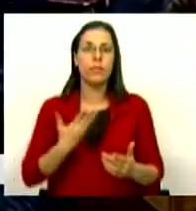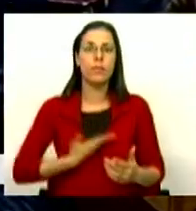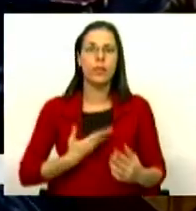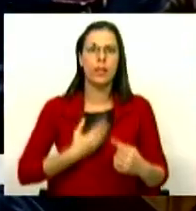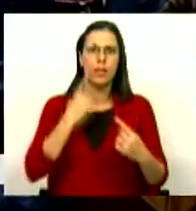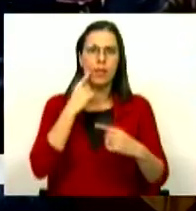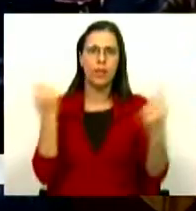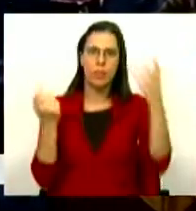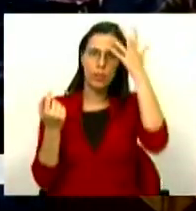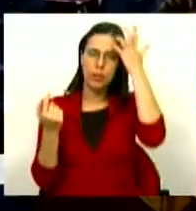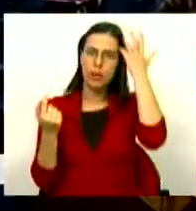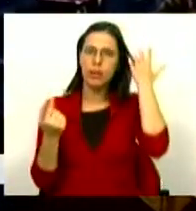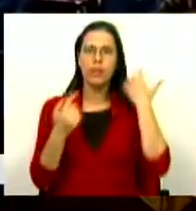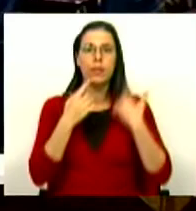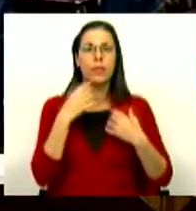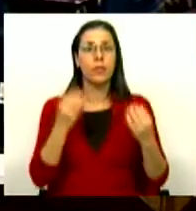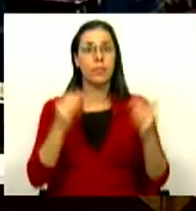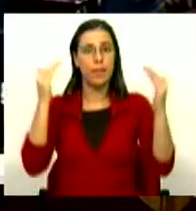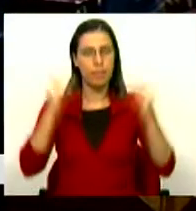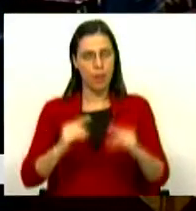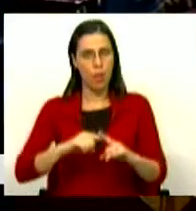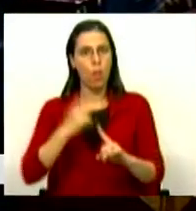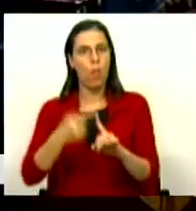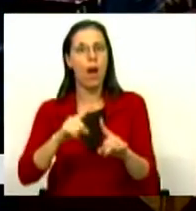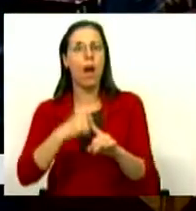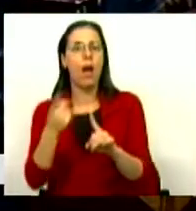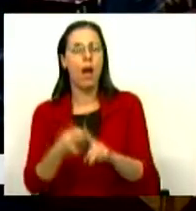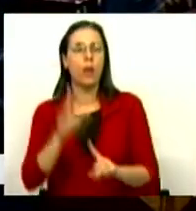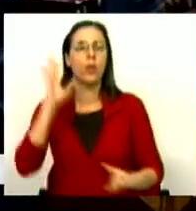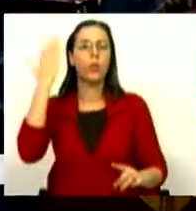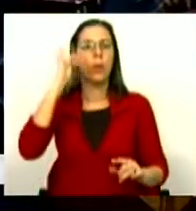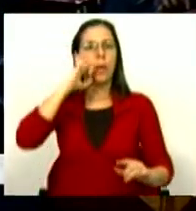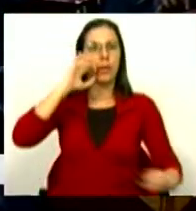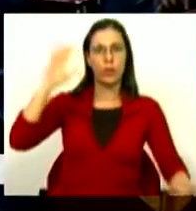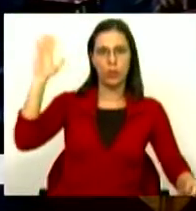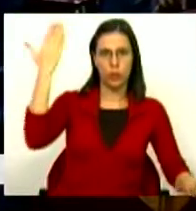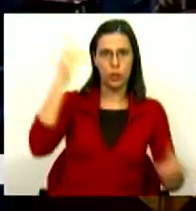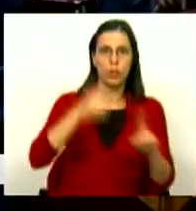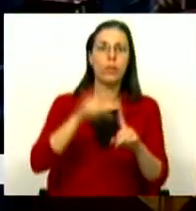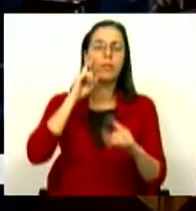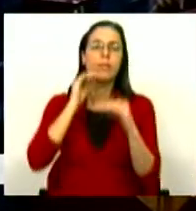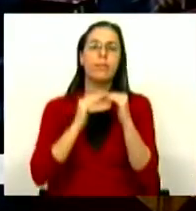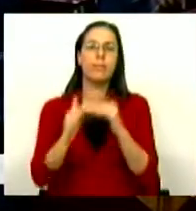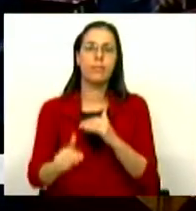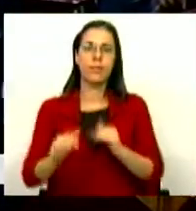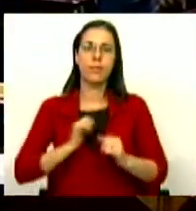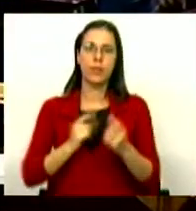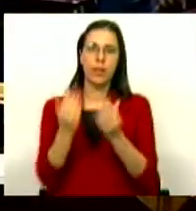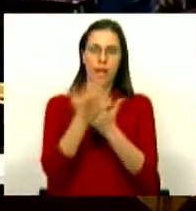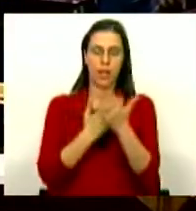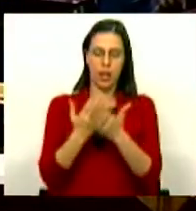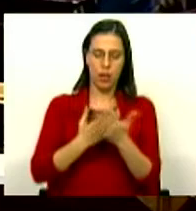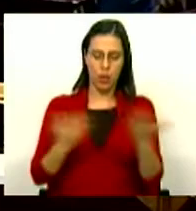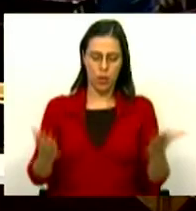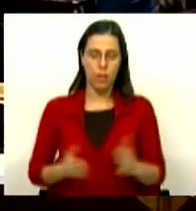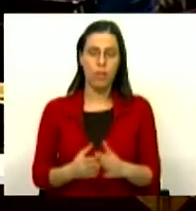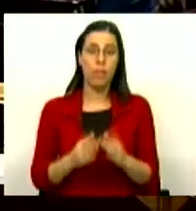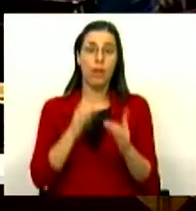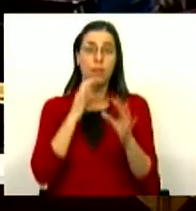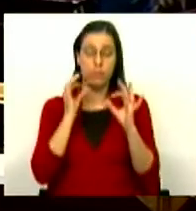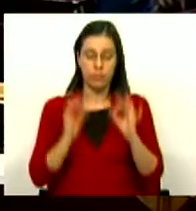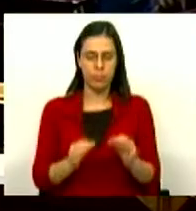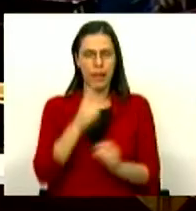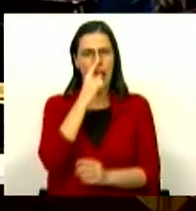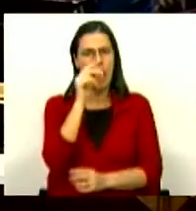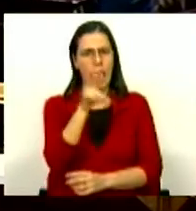pública, apesar de descer ano após ano, continua a ser a maior ameaça à sustentabilidade da nossa economia, seria completamente